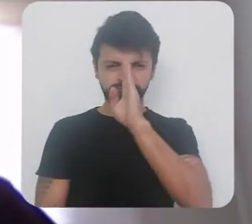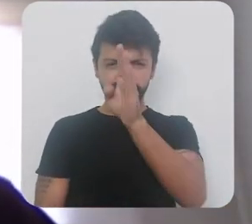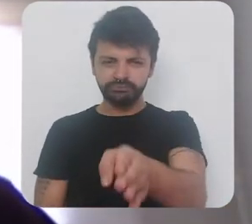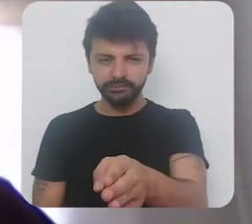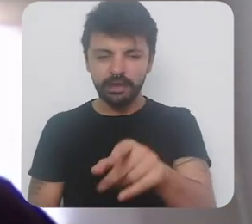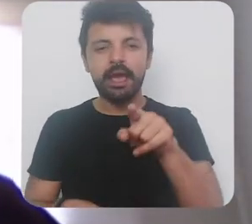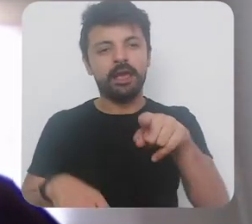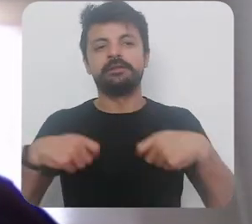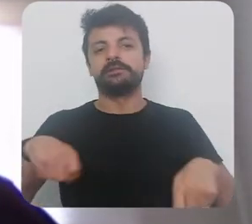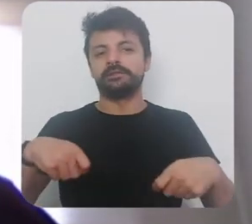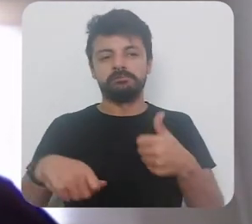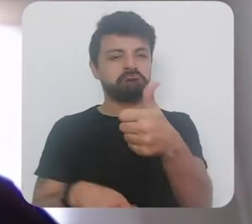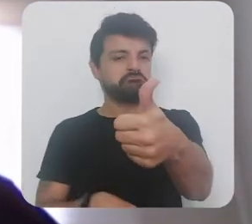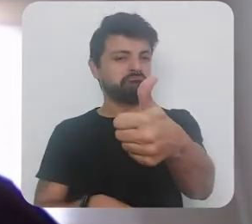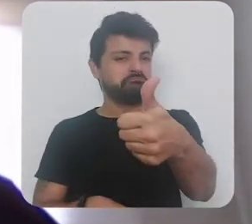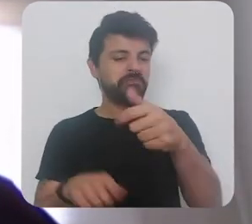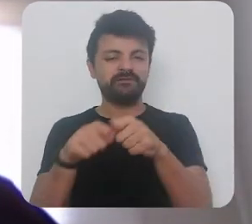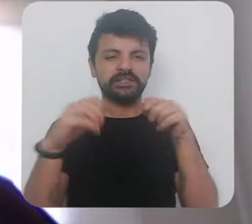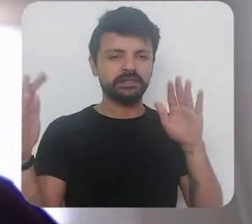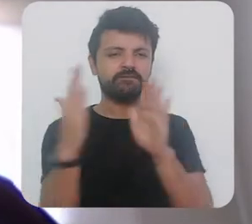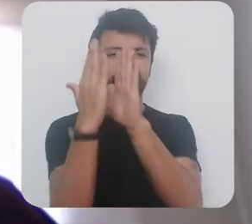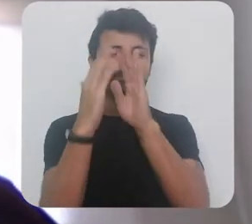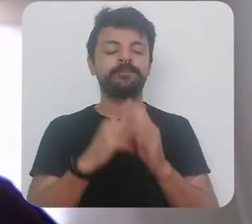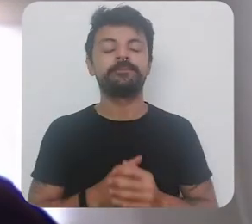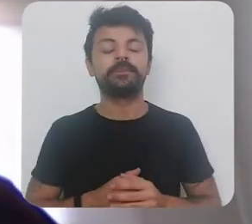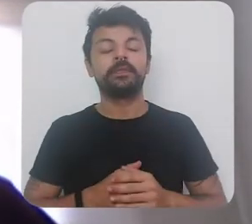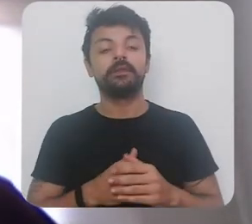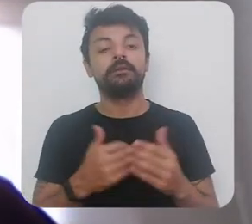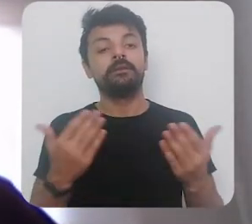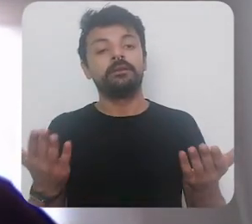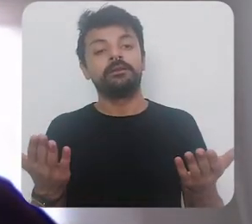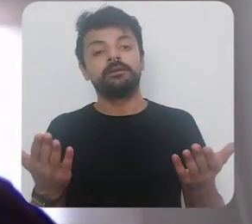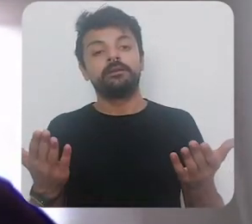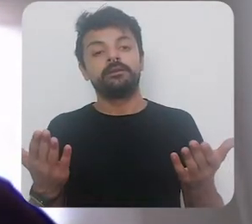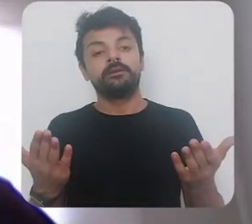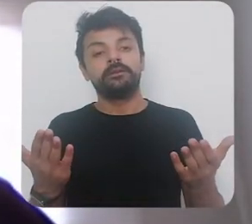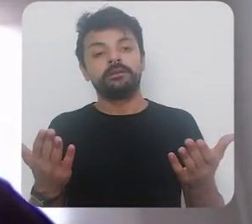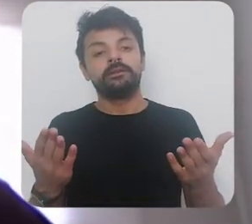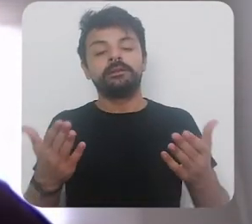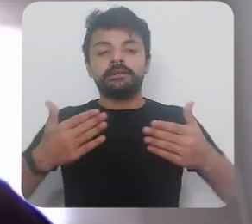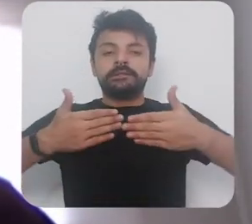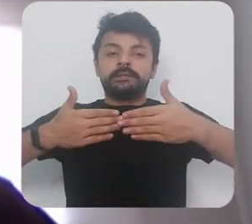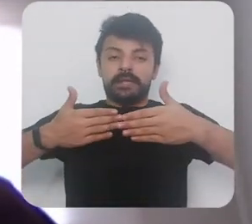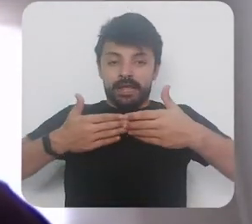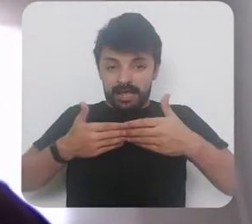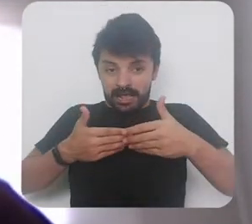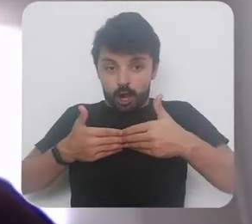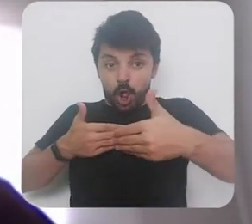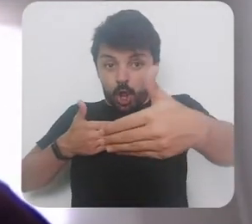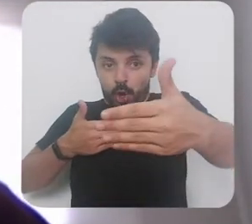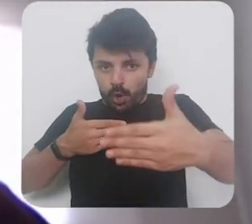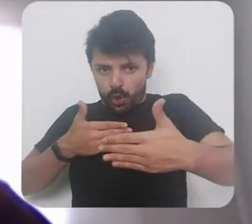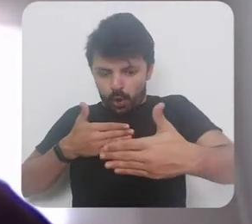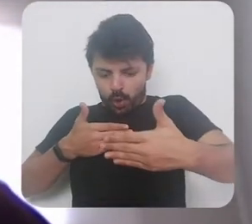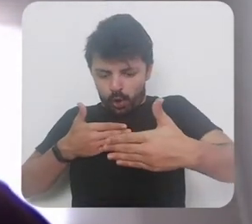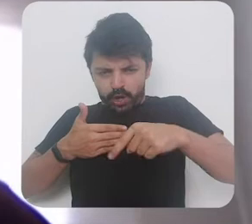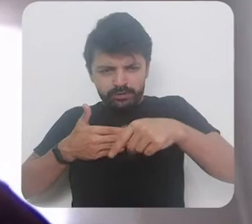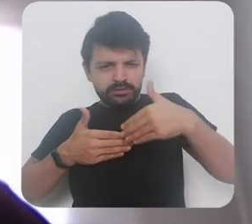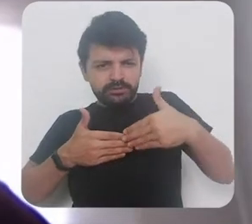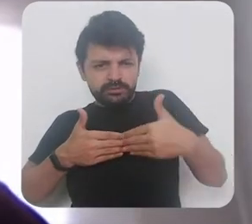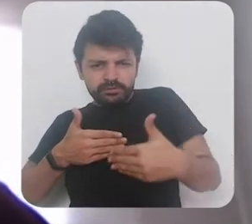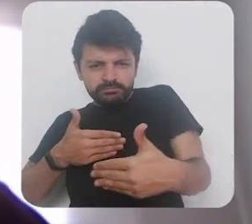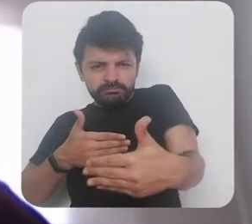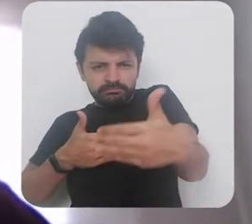enfrentamento e talvez assim a médio prazo